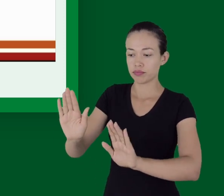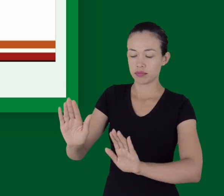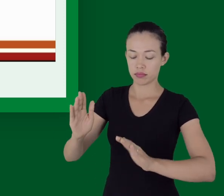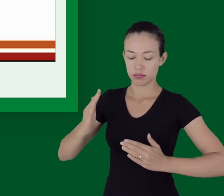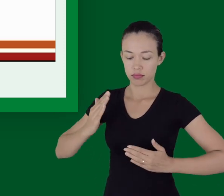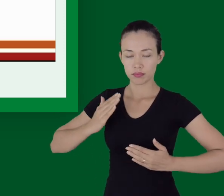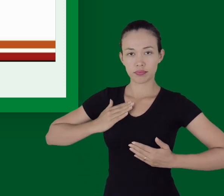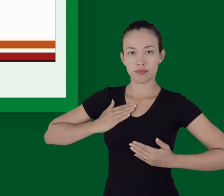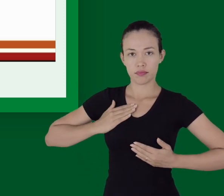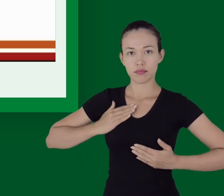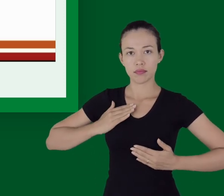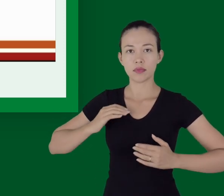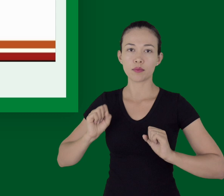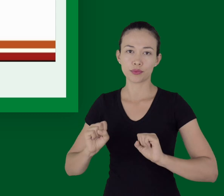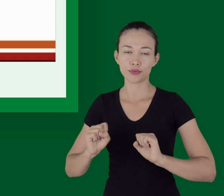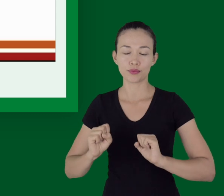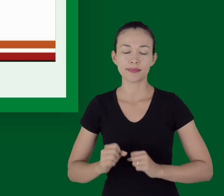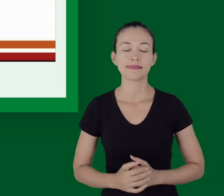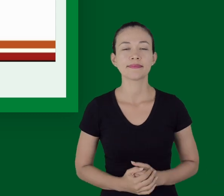pás do DEA.